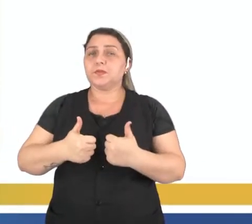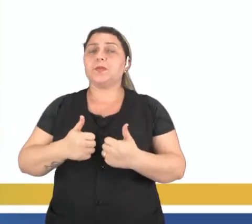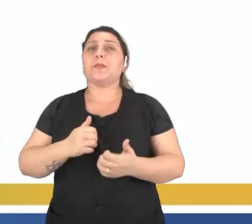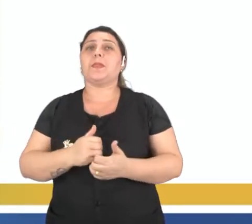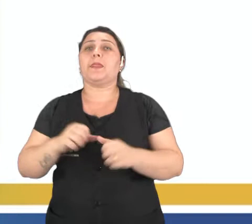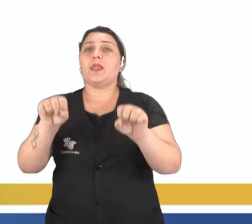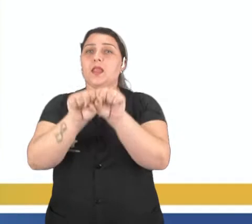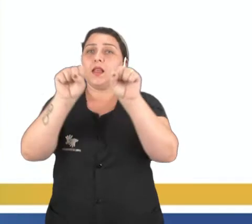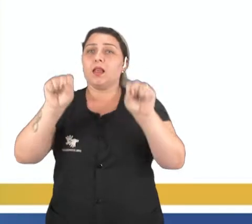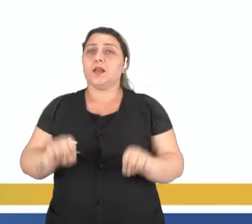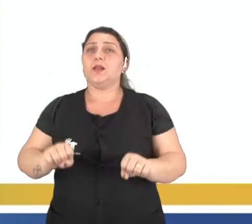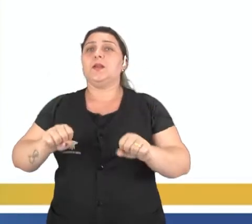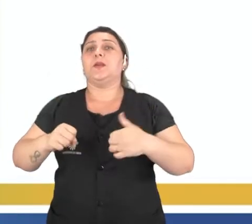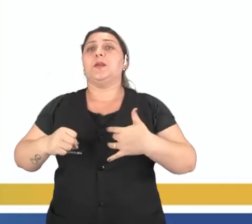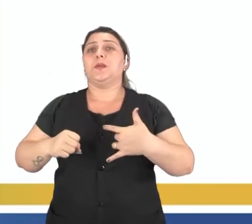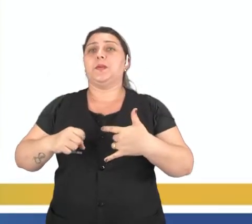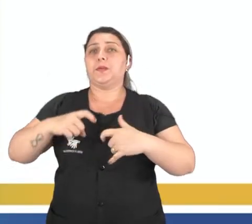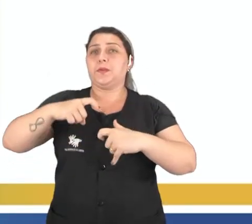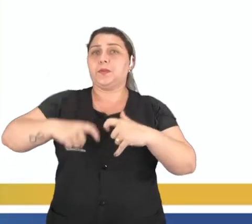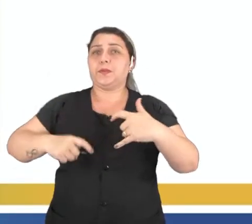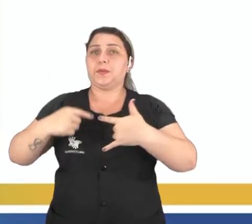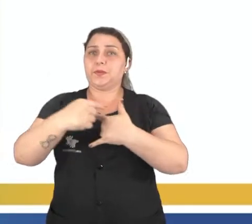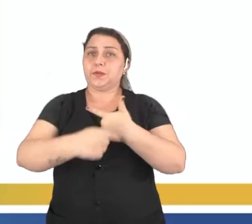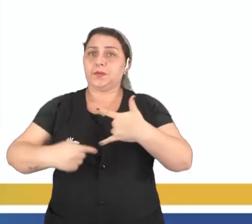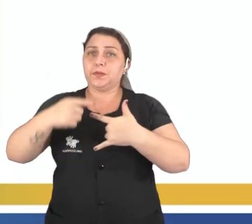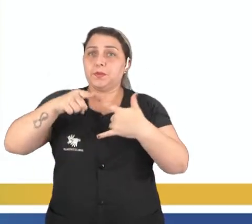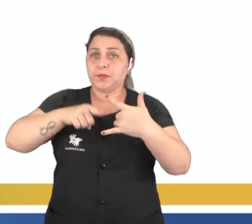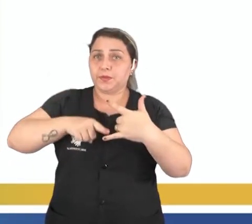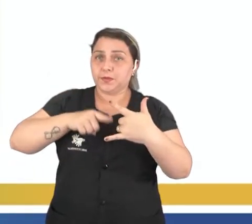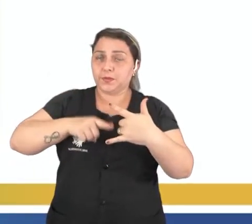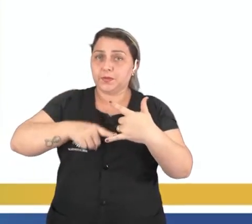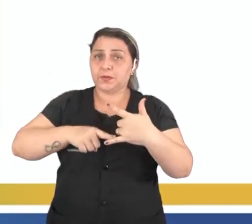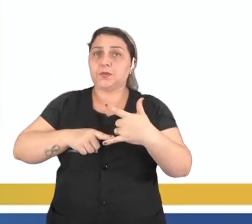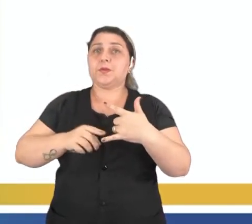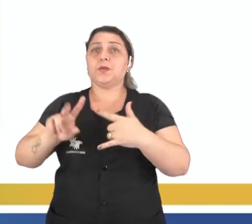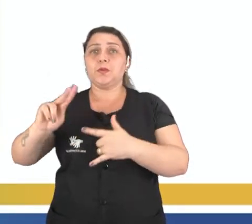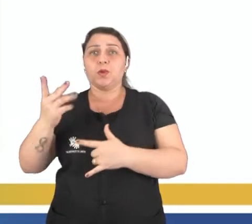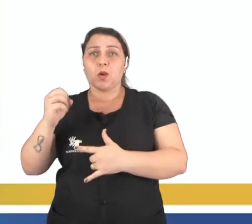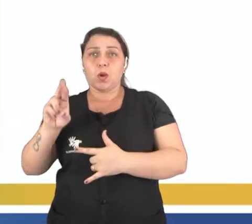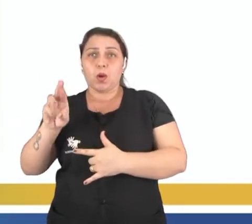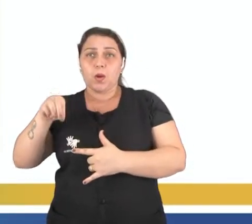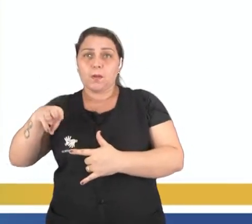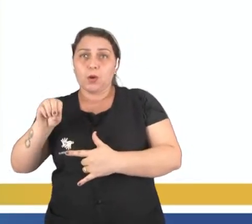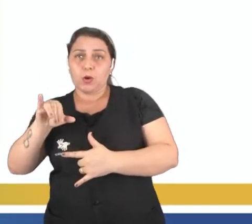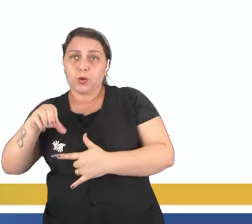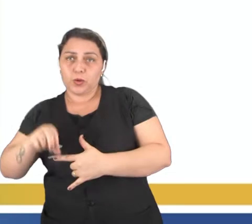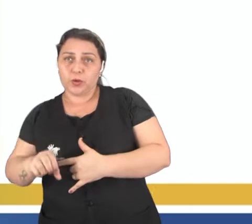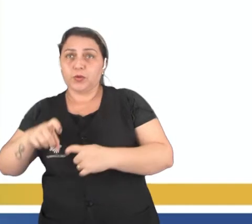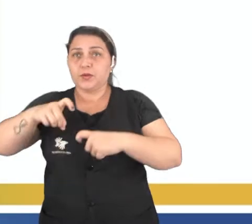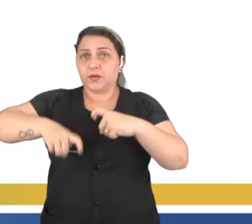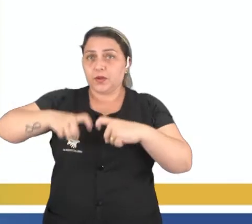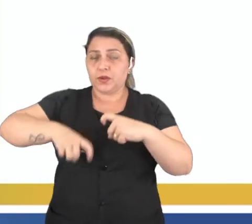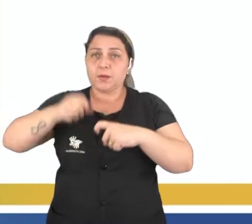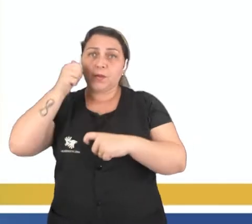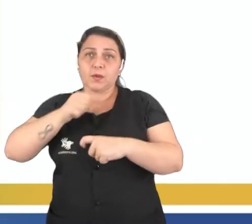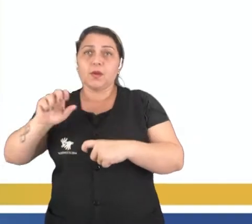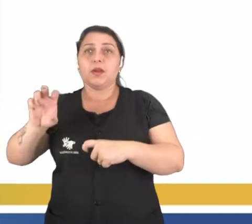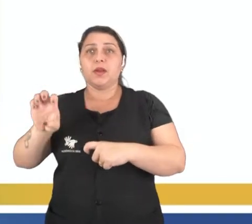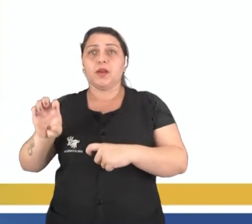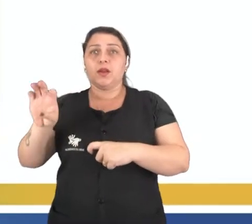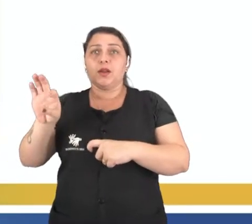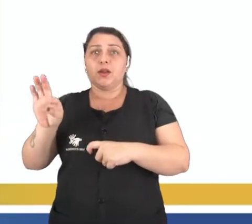o sistema reprodutor feminino, ele vai ser responsável pela produção dos hormônios sexuais. No caso da mulher, nós temos o